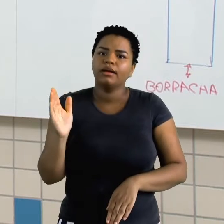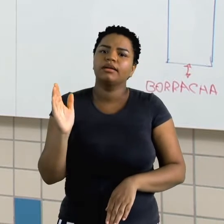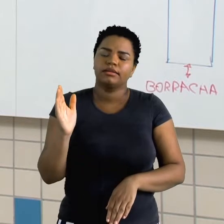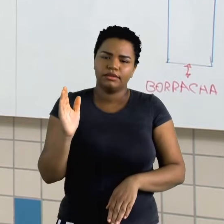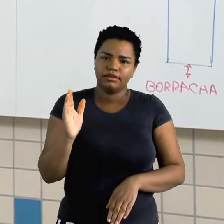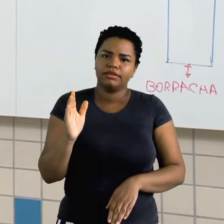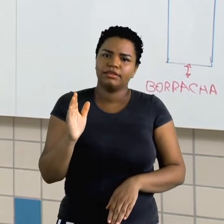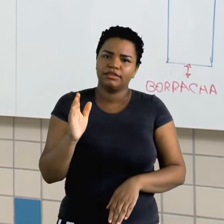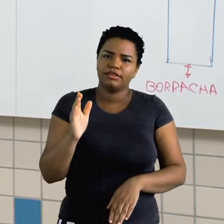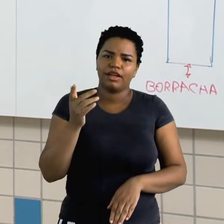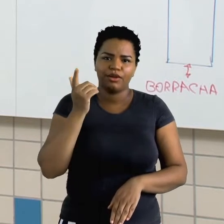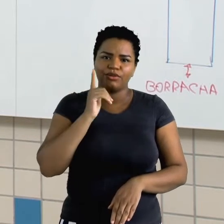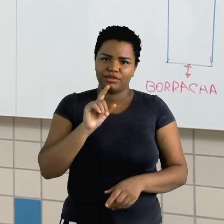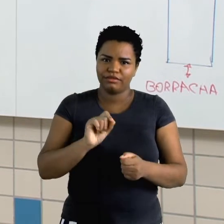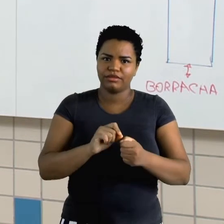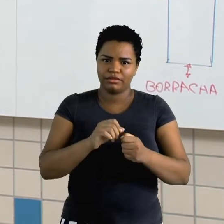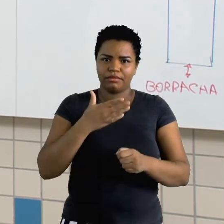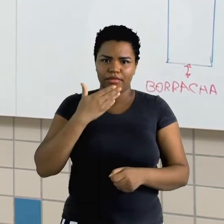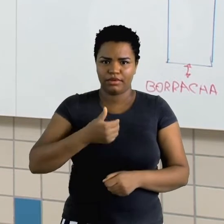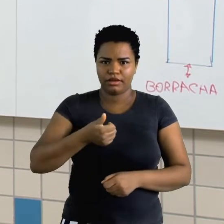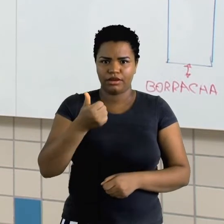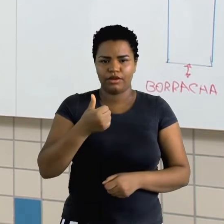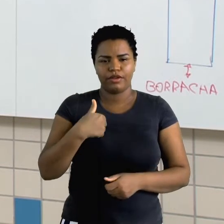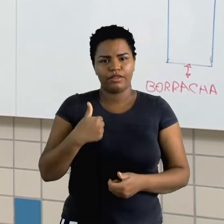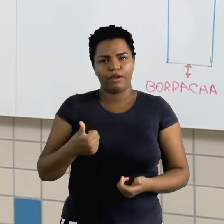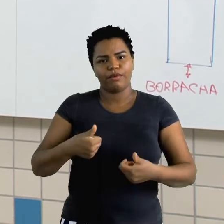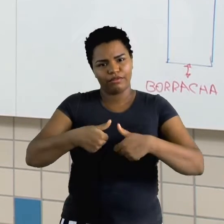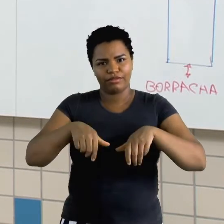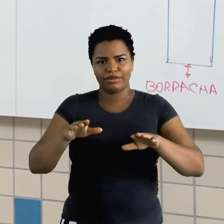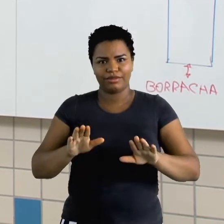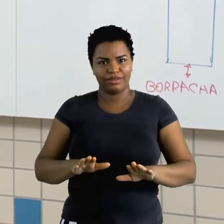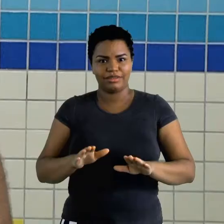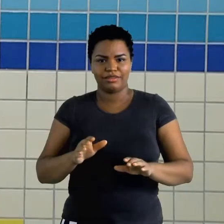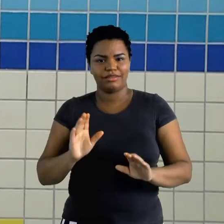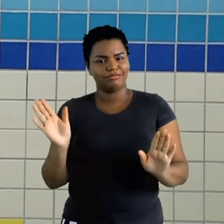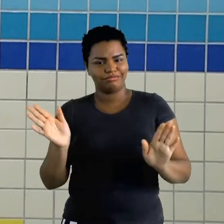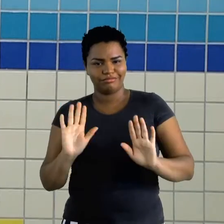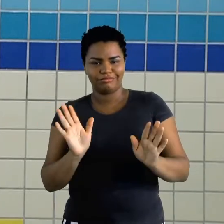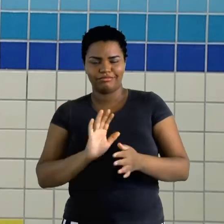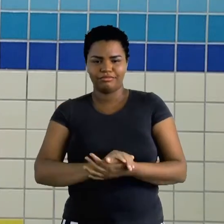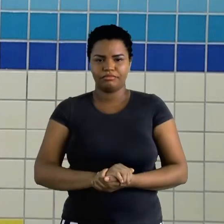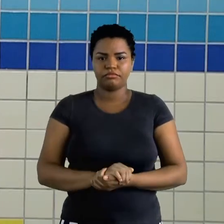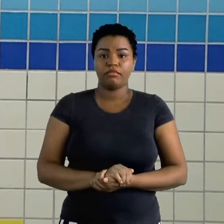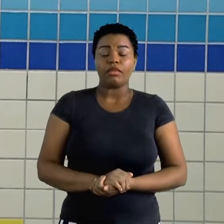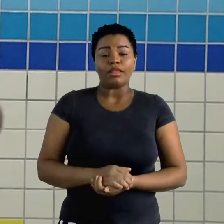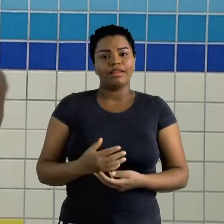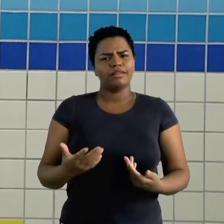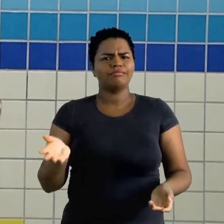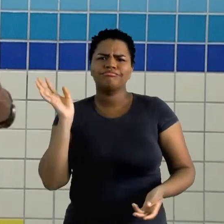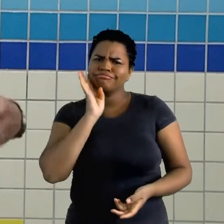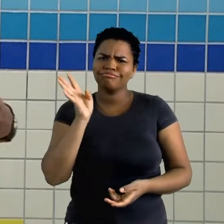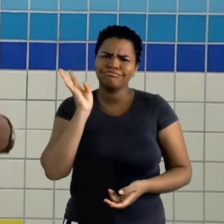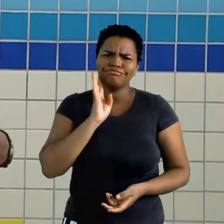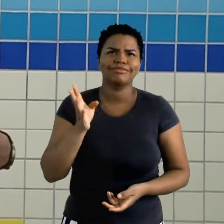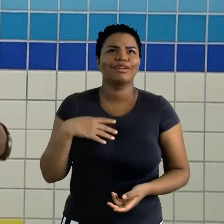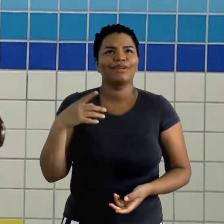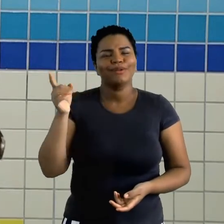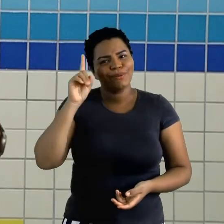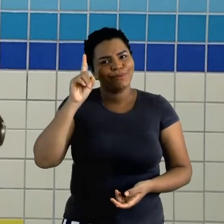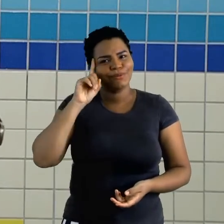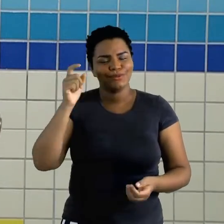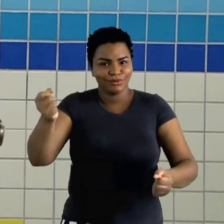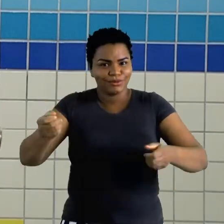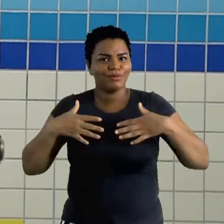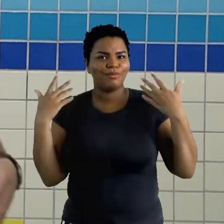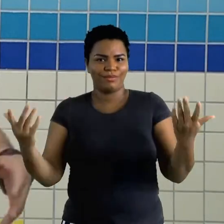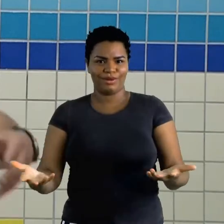assim conseguir executar melhor. Eu fico por aqui. Até breve. Que bacana, meu. Olha, cada dia eu fico surpreso com a